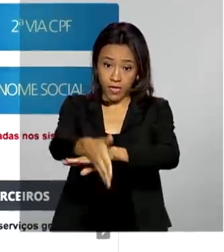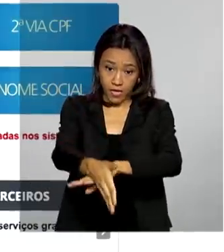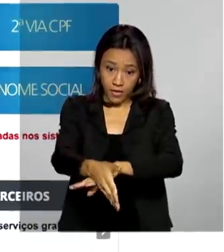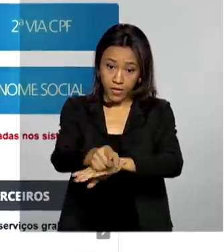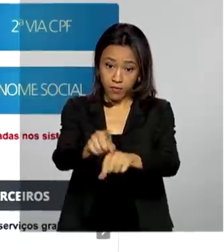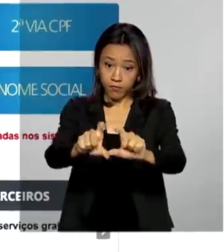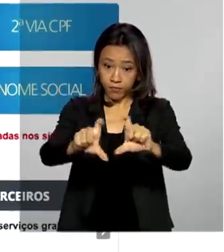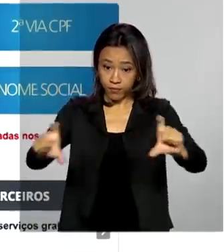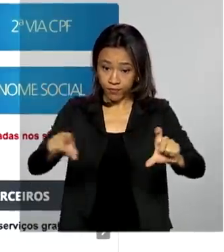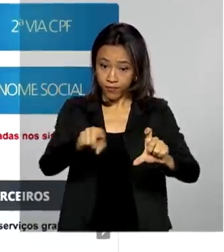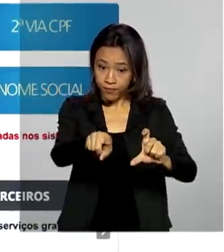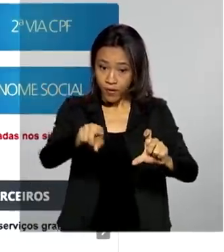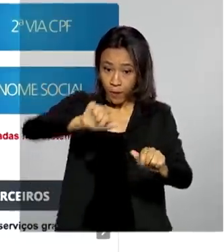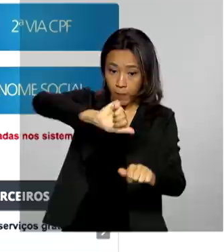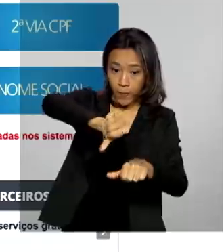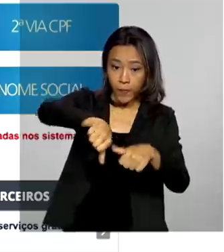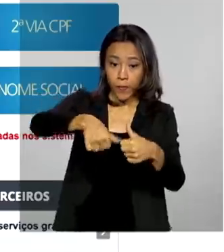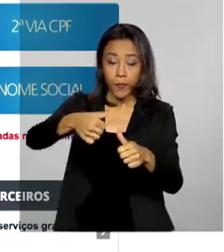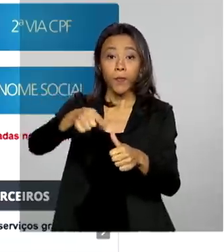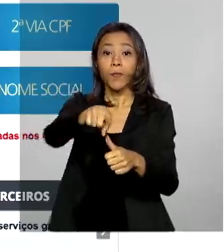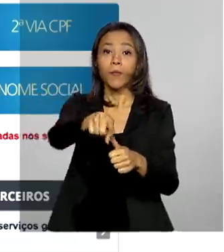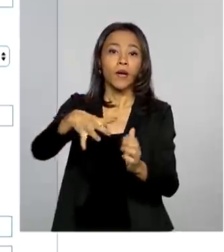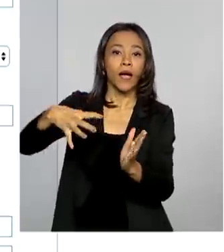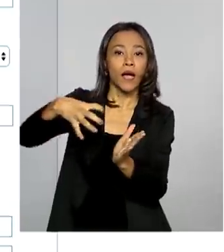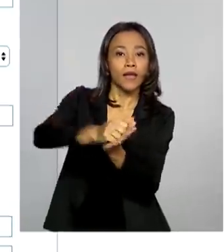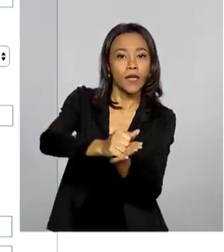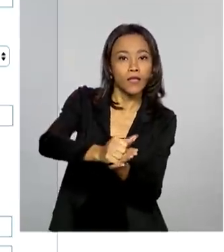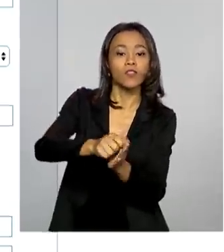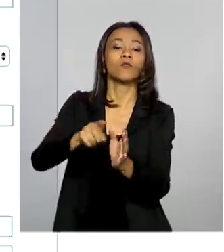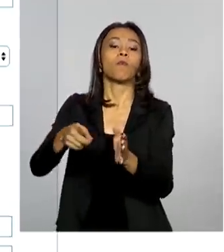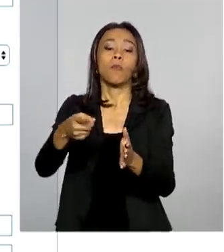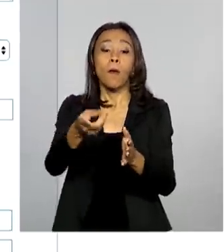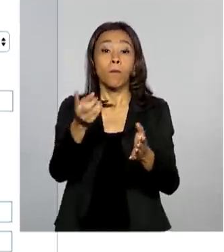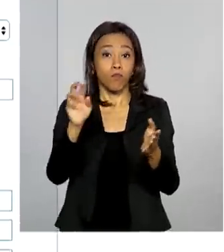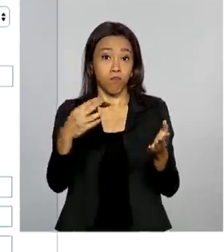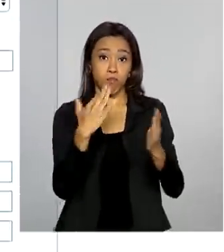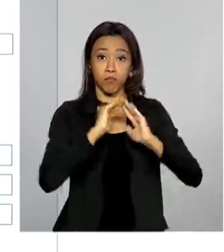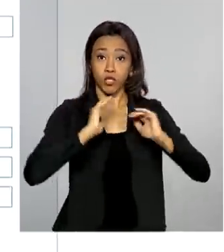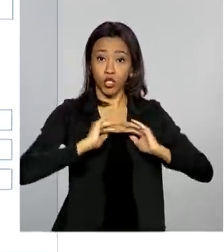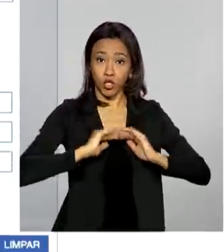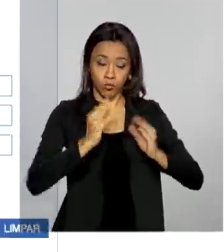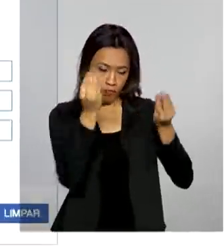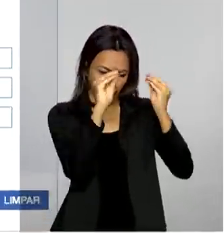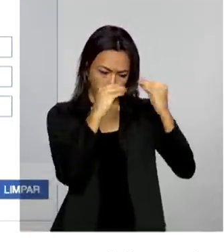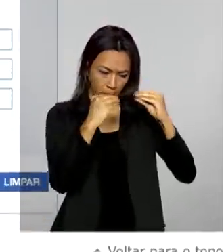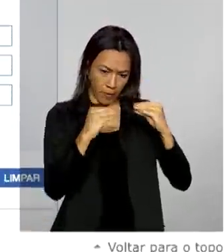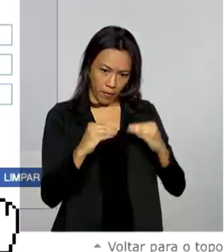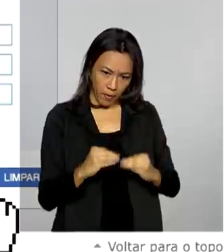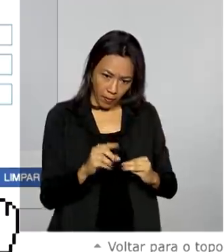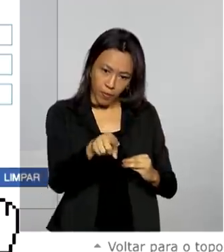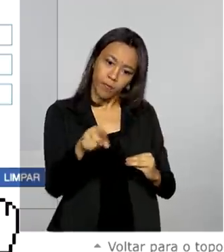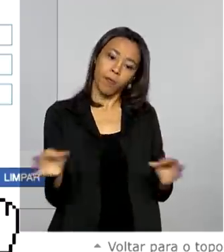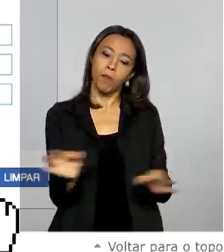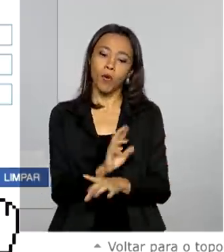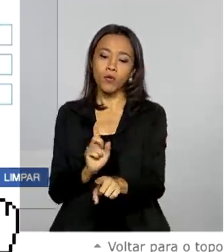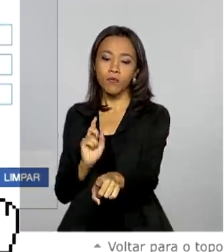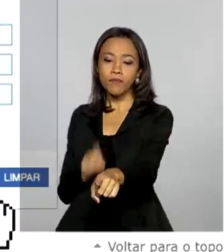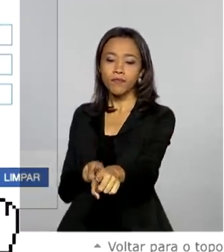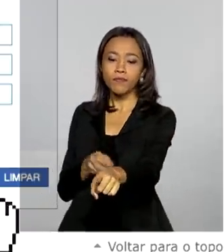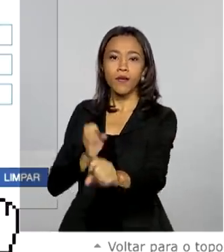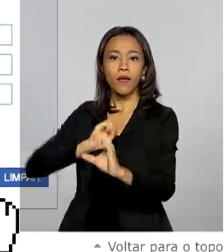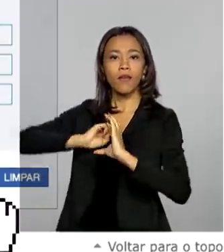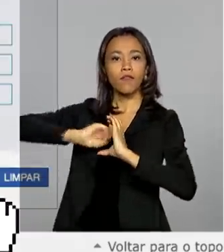acesse o item alterar cadastro CPF. Preencha o formulário com os dados pessoais e em seguida o botão